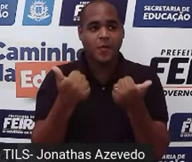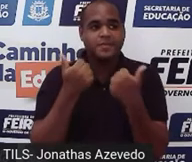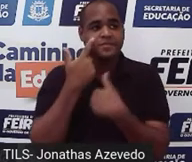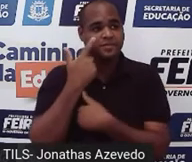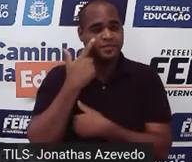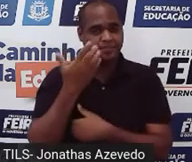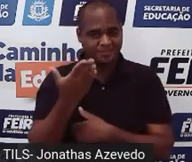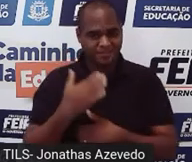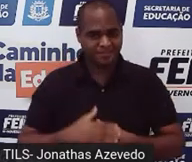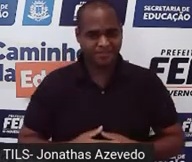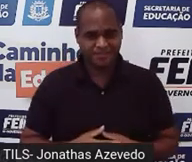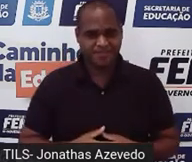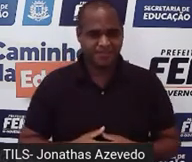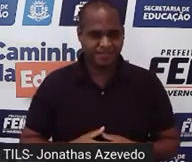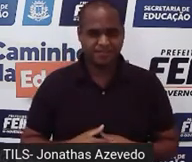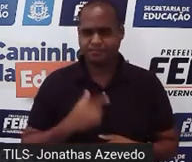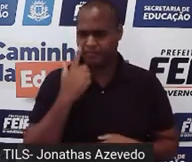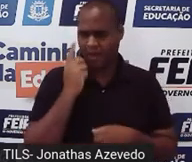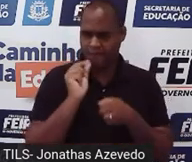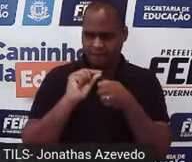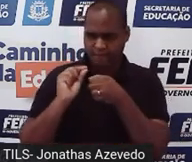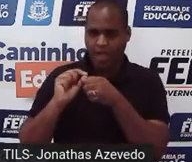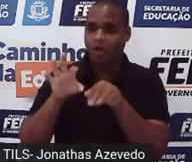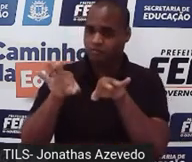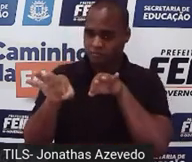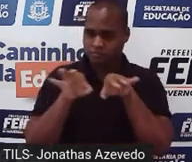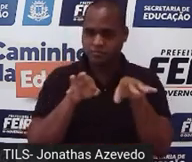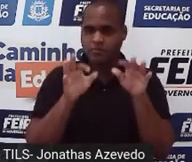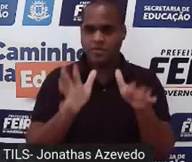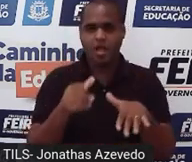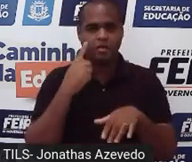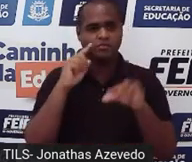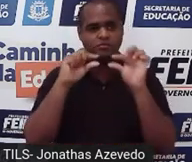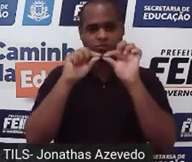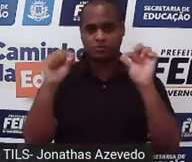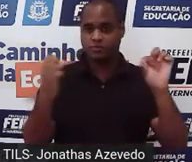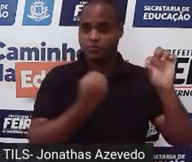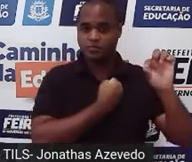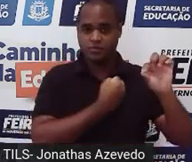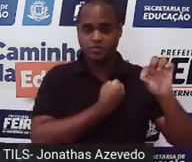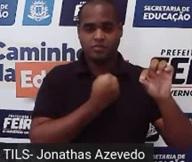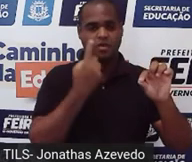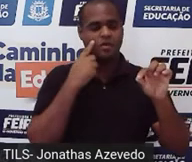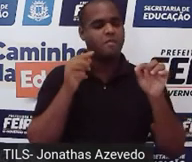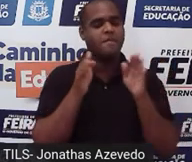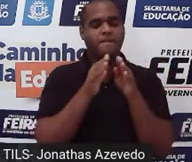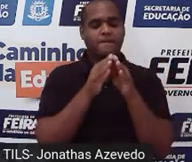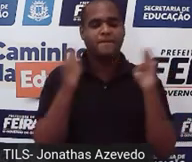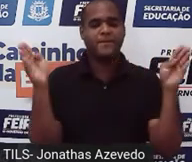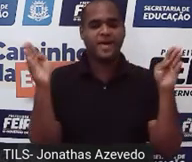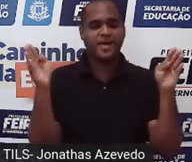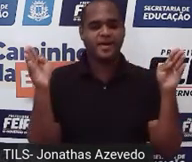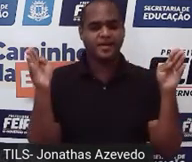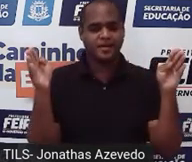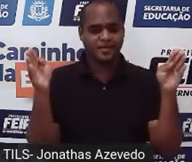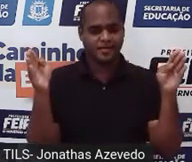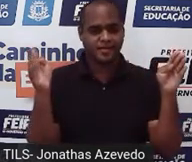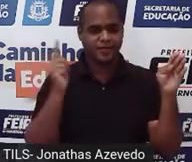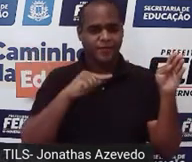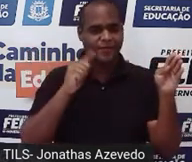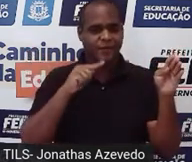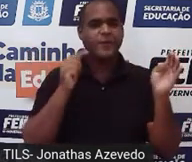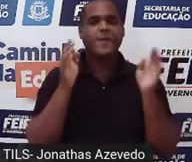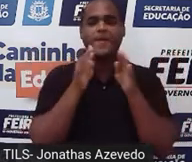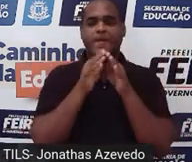Eu fiz ali, né, eu só peguei um pedaço da reta numérica e expandi ela, né? Dei um zoom pra